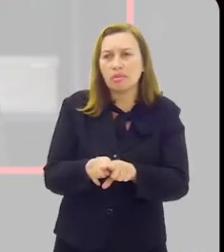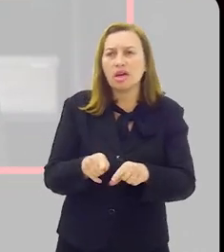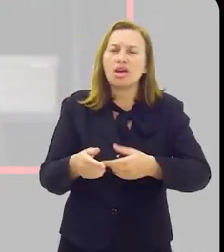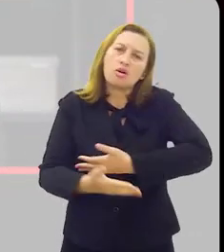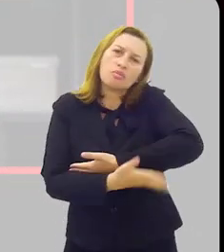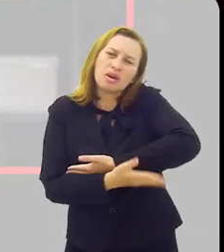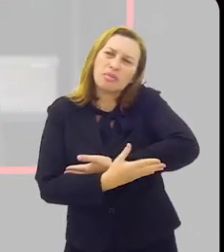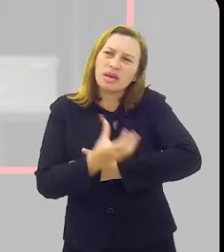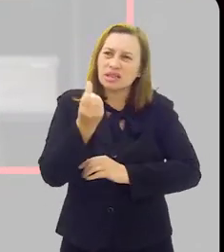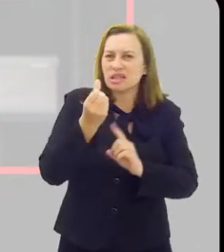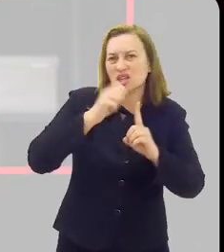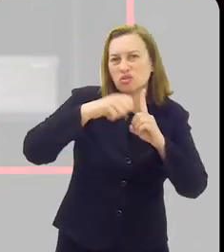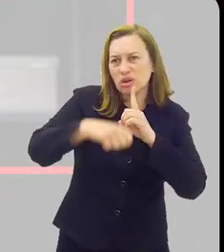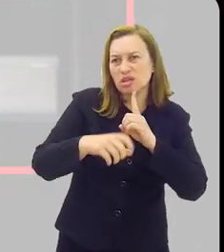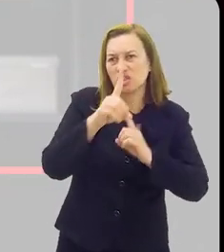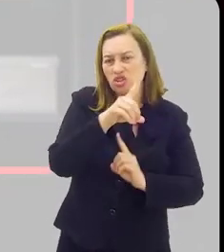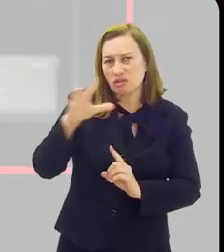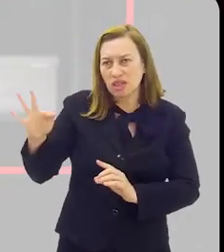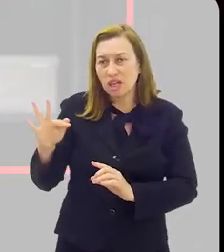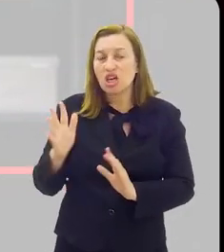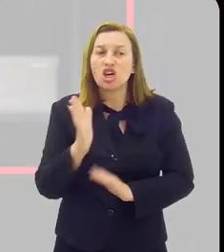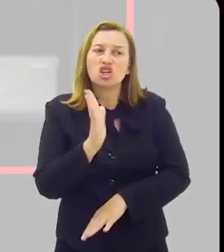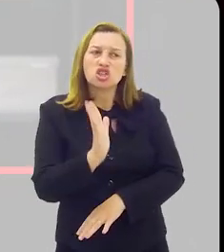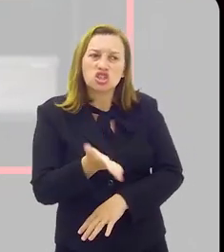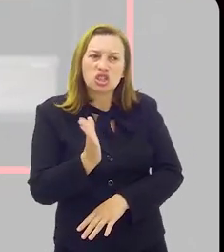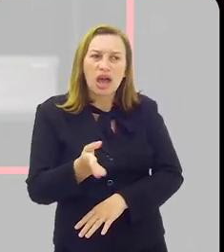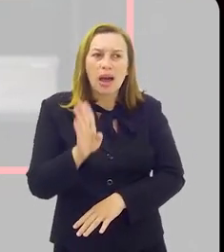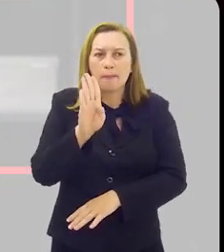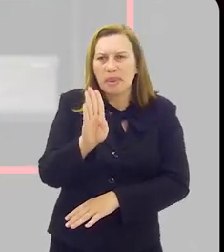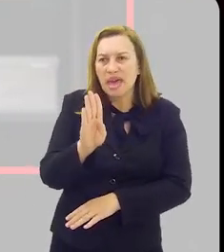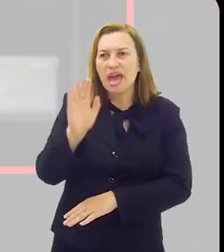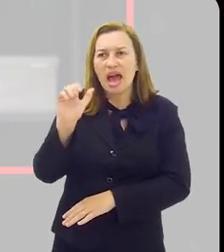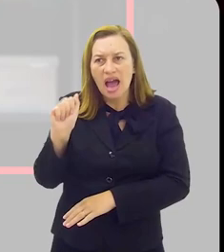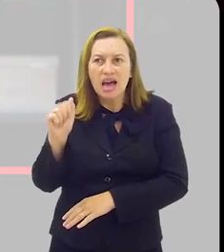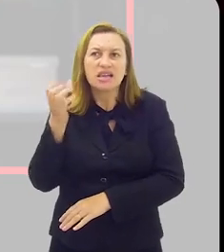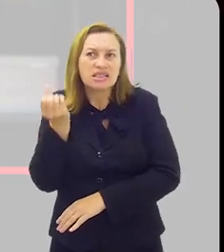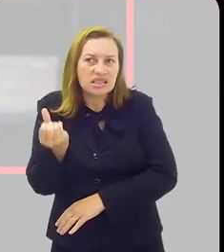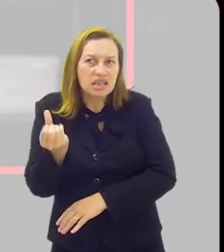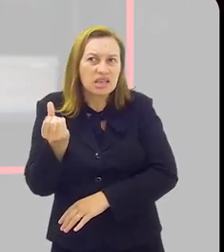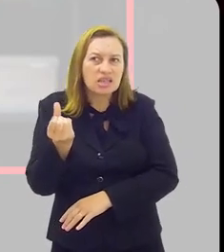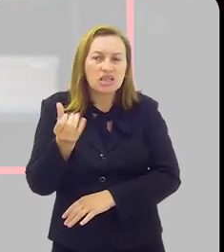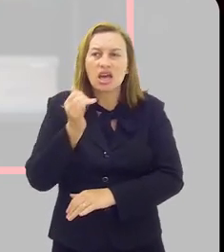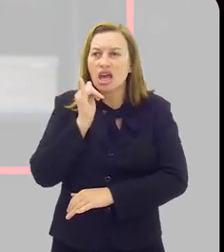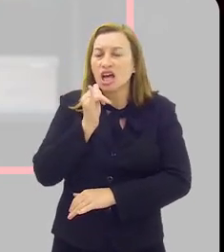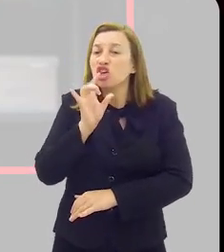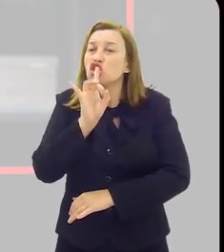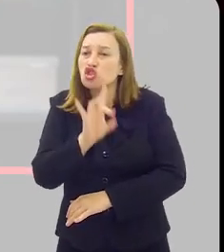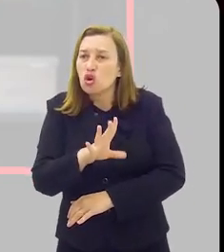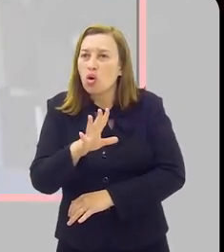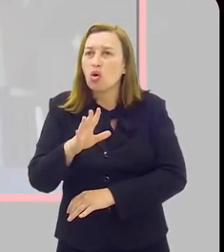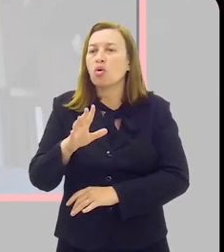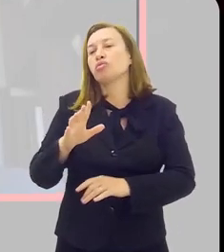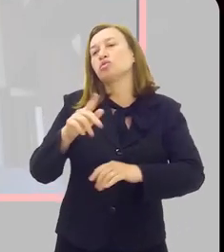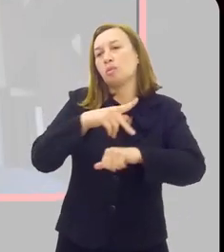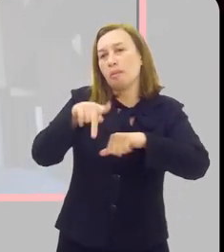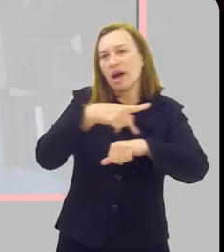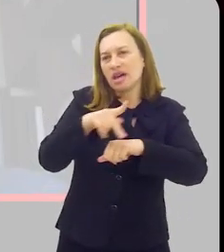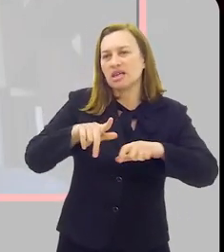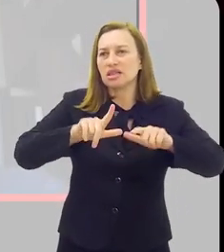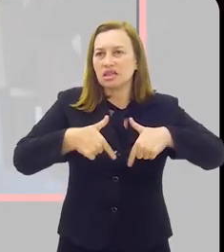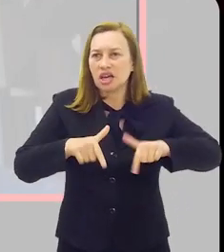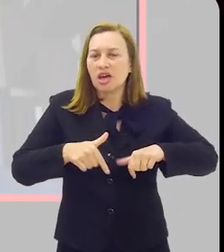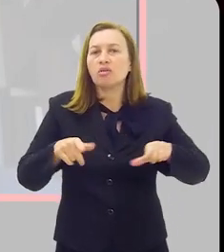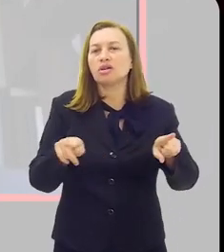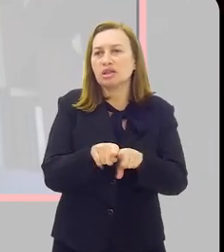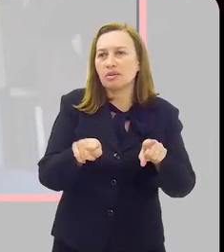bebê de seis meses no Distrito Federal. Já a variante da BA6 foi relatada apenas em Israel e na Dinamarca,